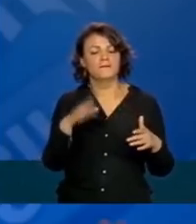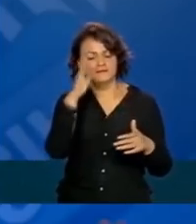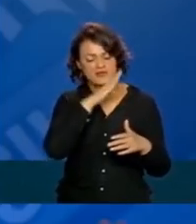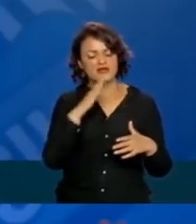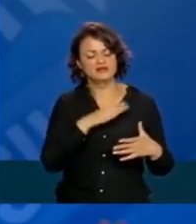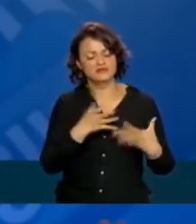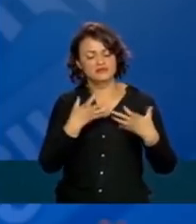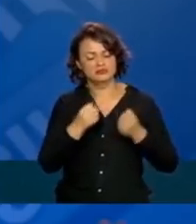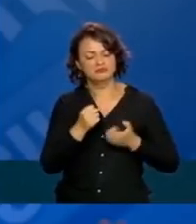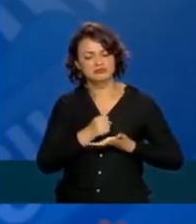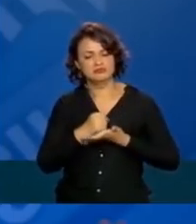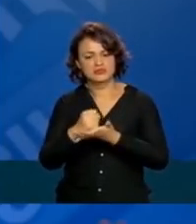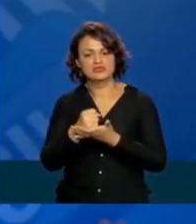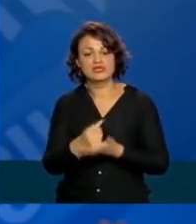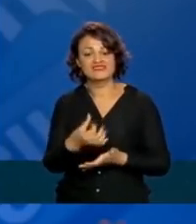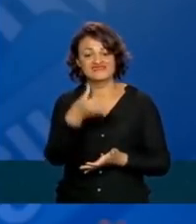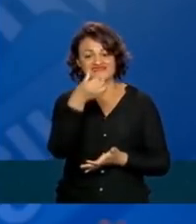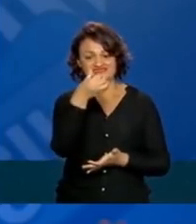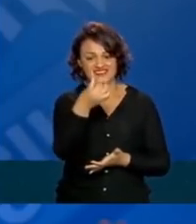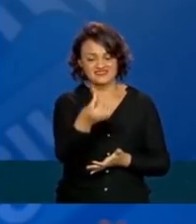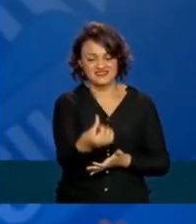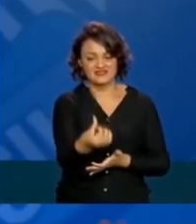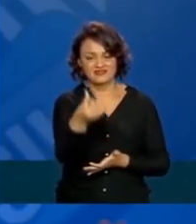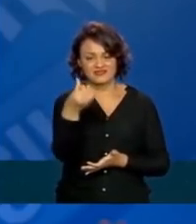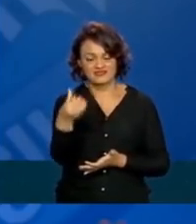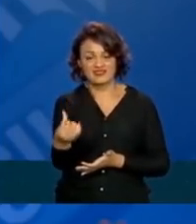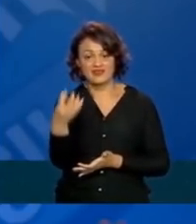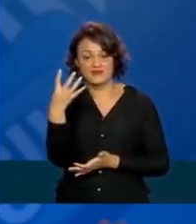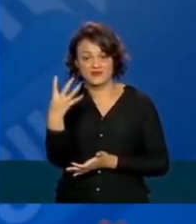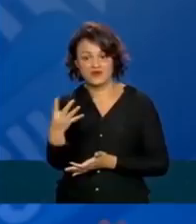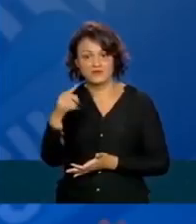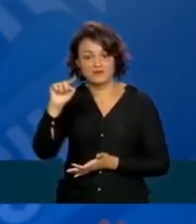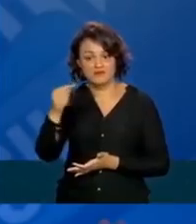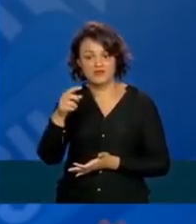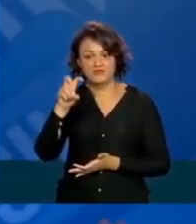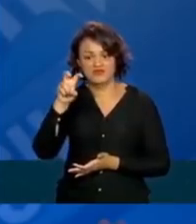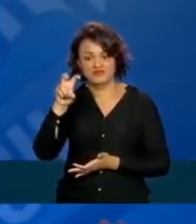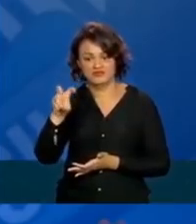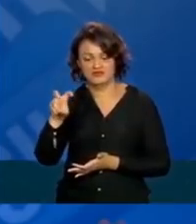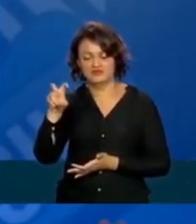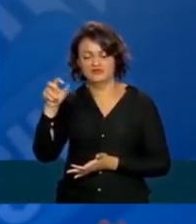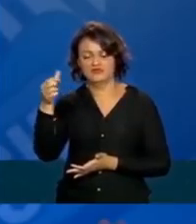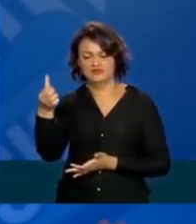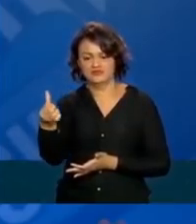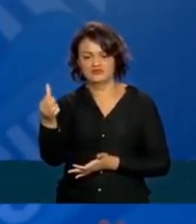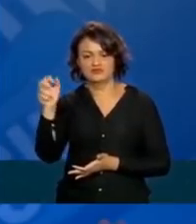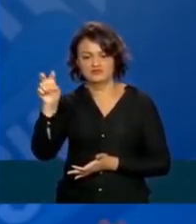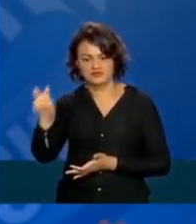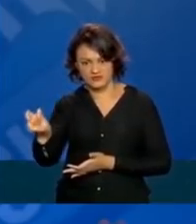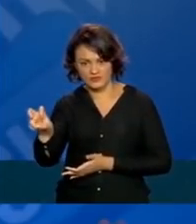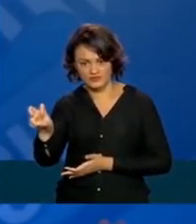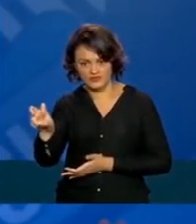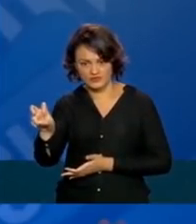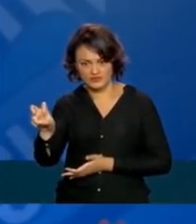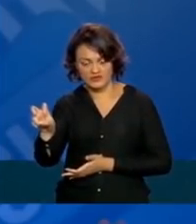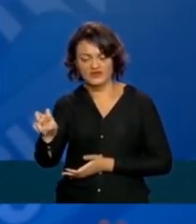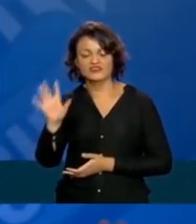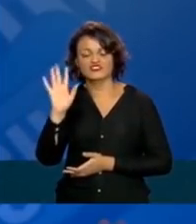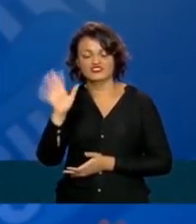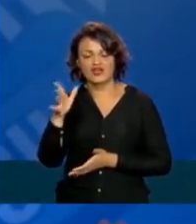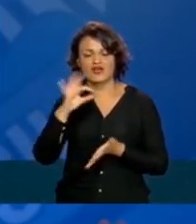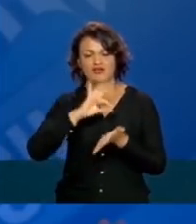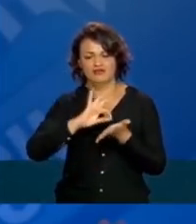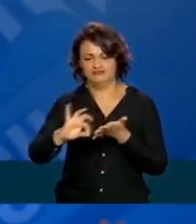saúde, 664.565 se